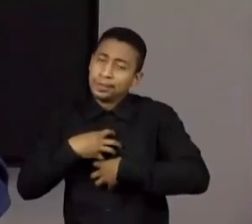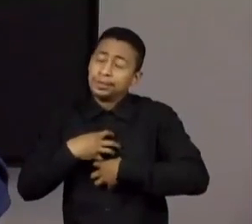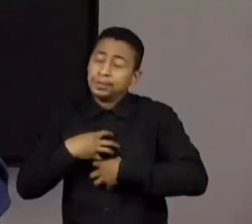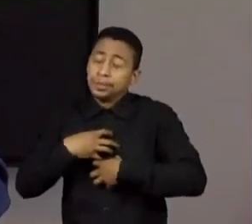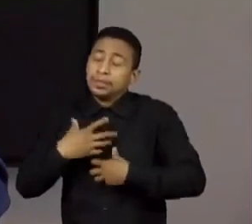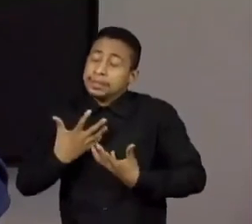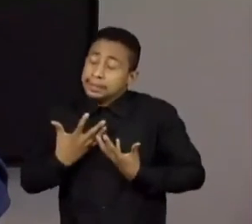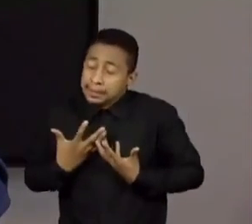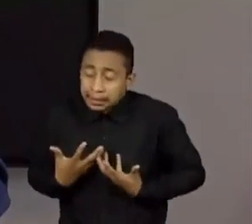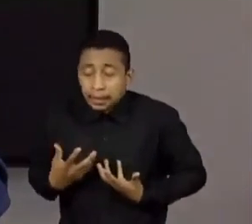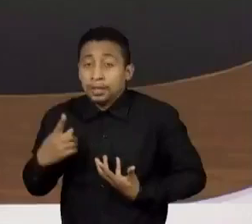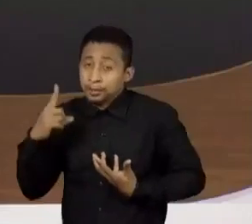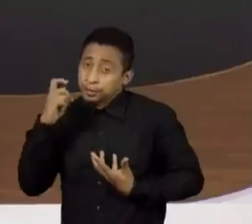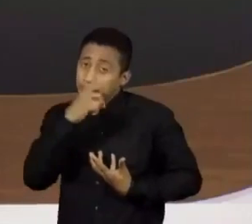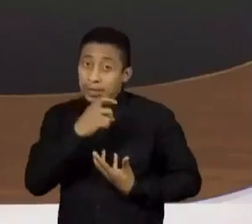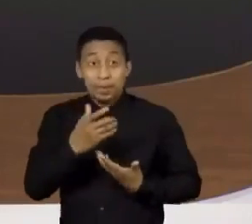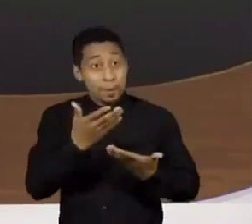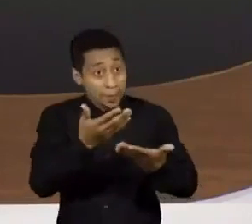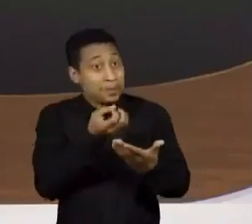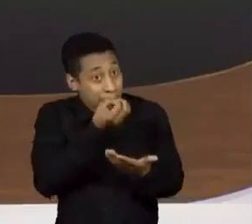Mauro. Mas vale a pena, Kenia, por favor.